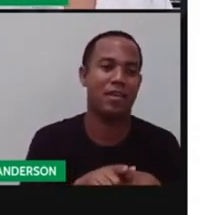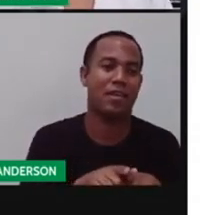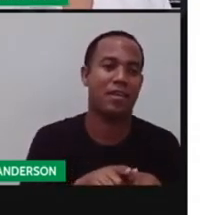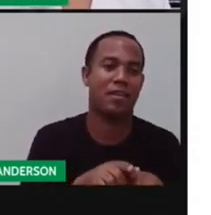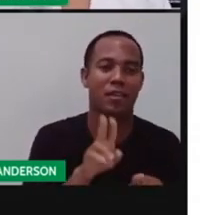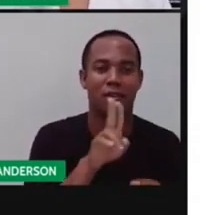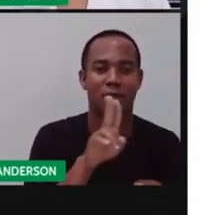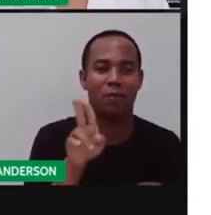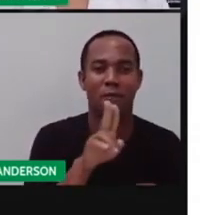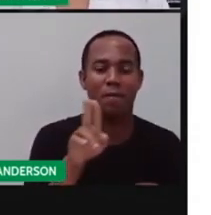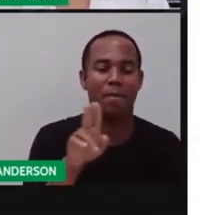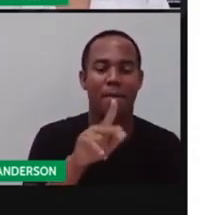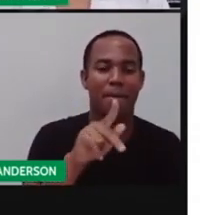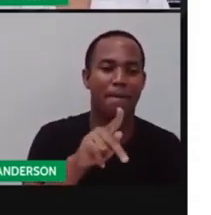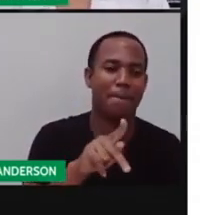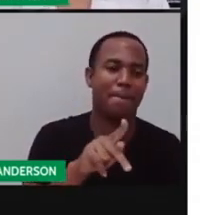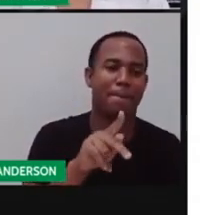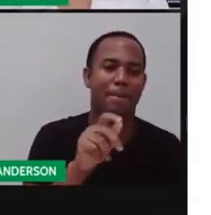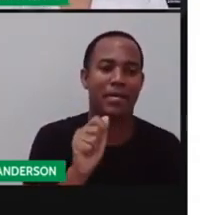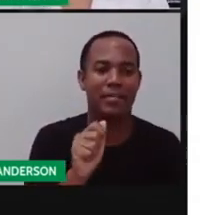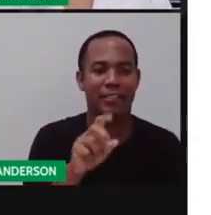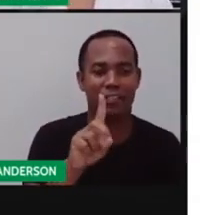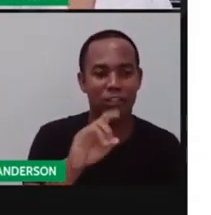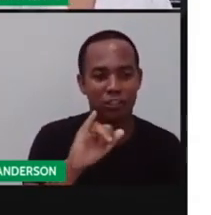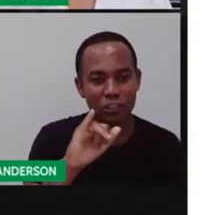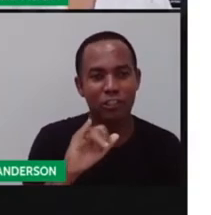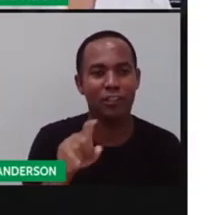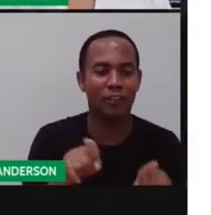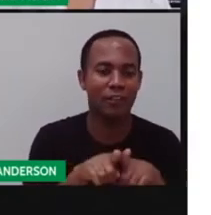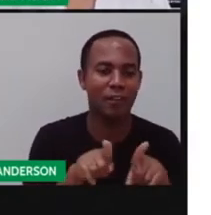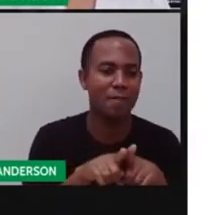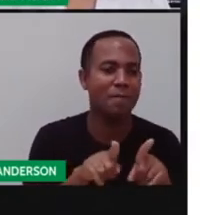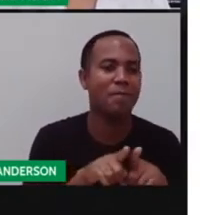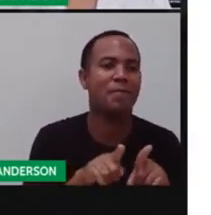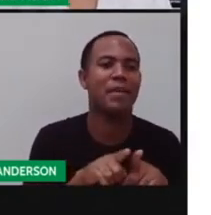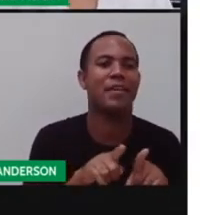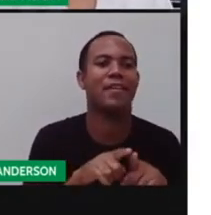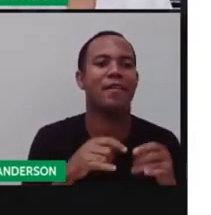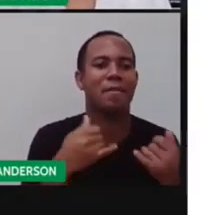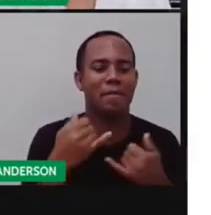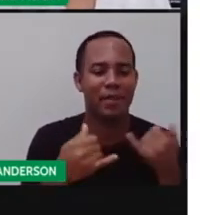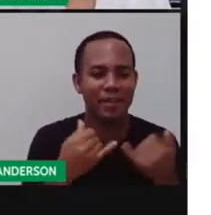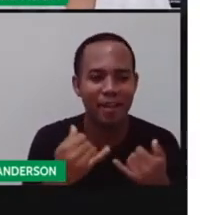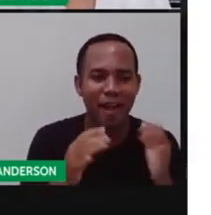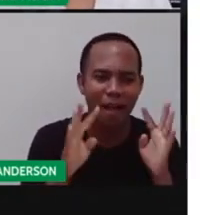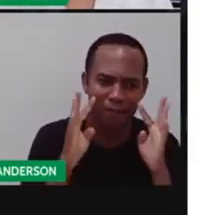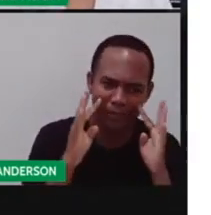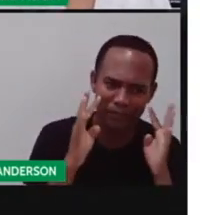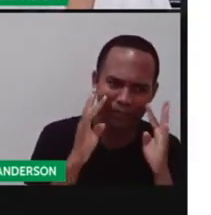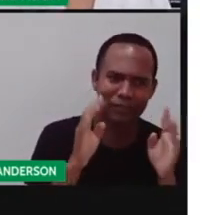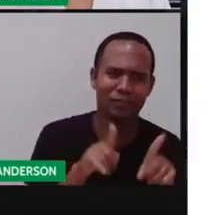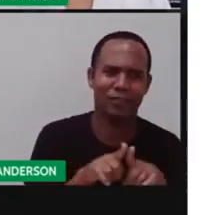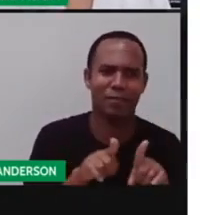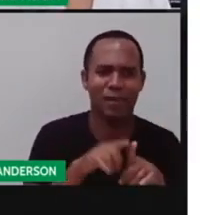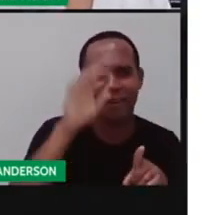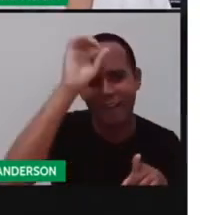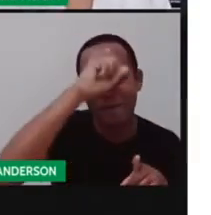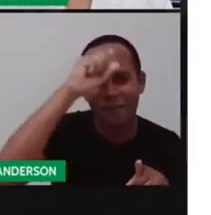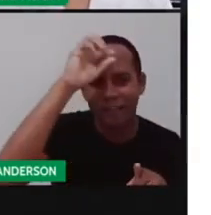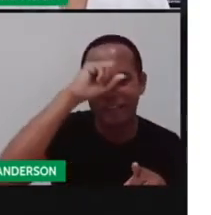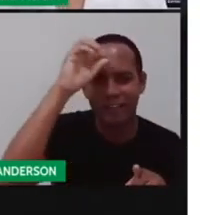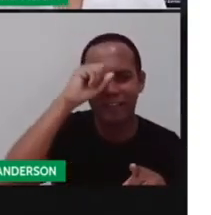Pandix, eu acho. Prestar atenção na aula. Vem aqui na live pra brincar. Vamos prestar atenção? É hora de aprender.